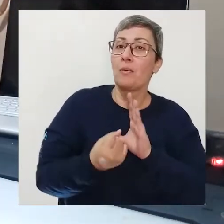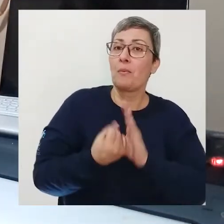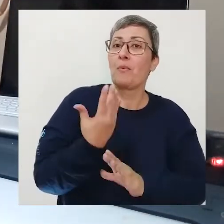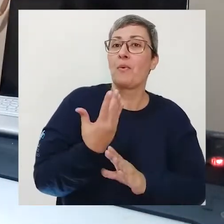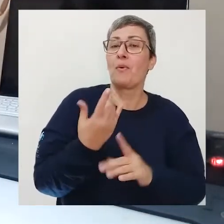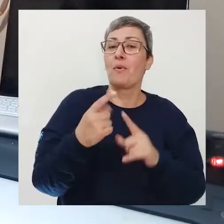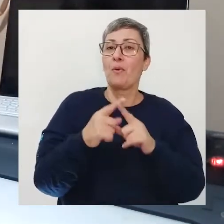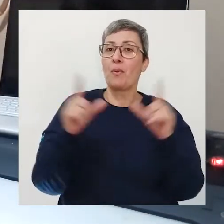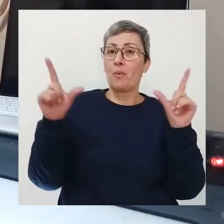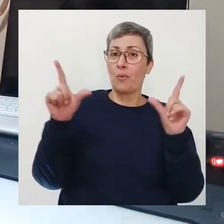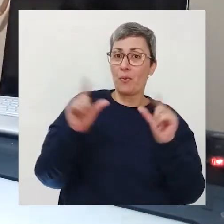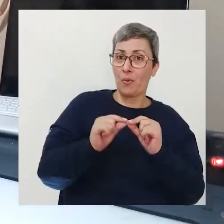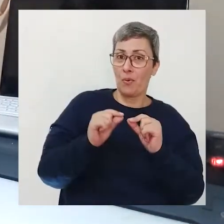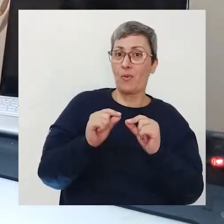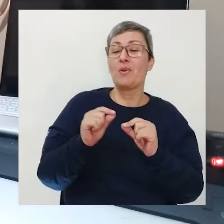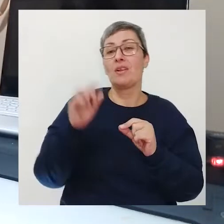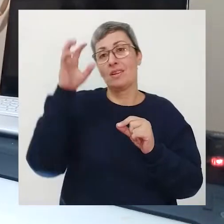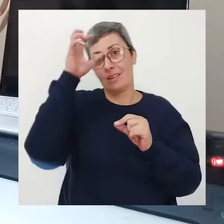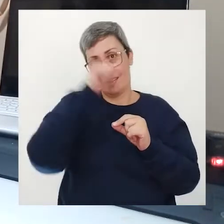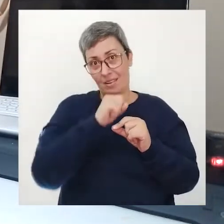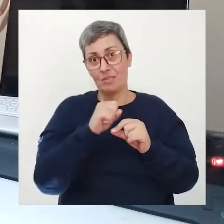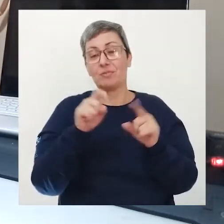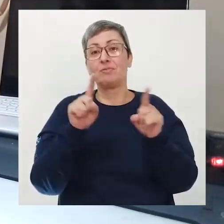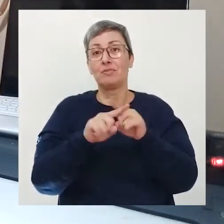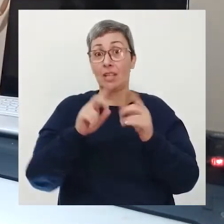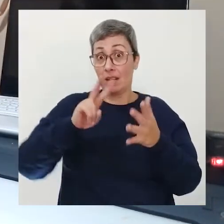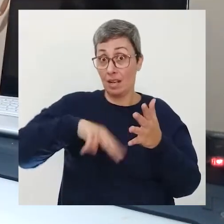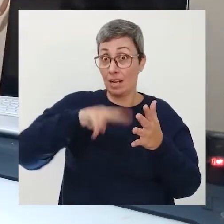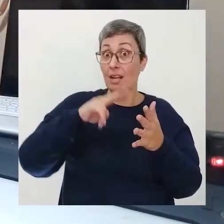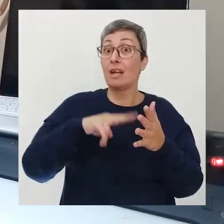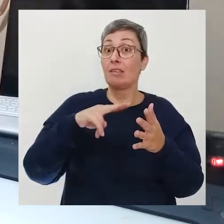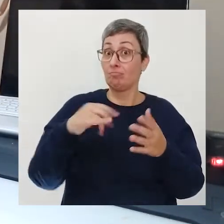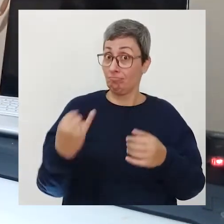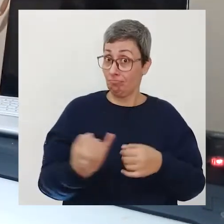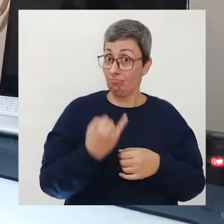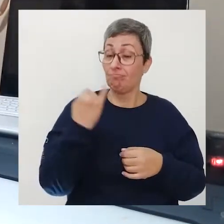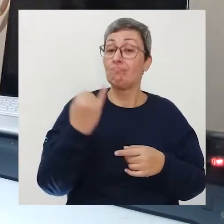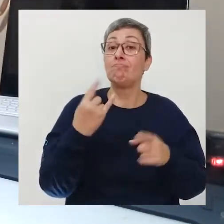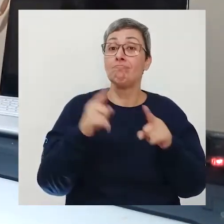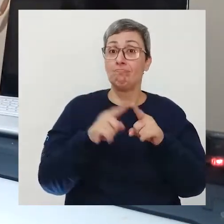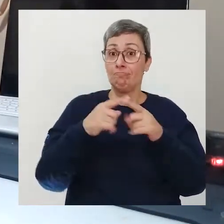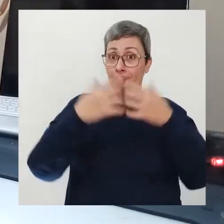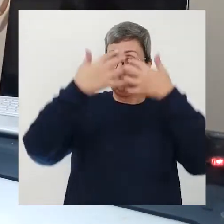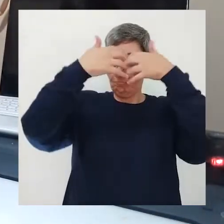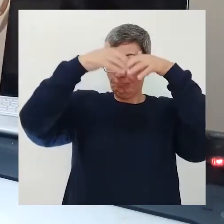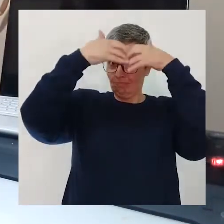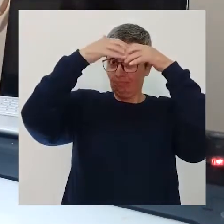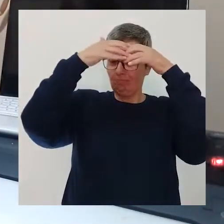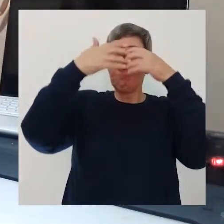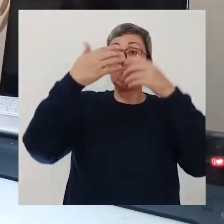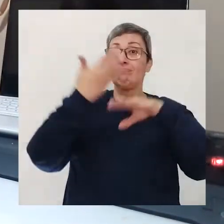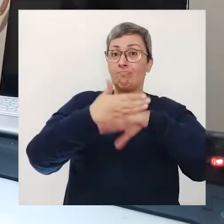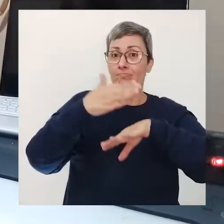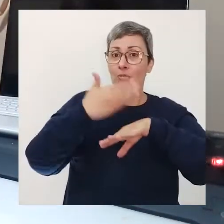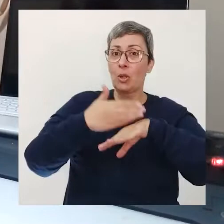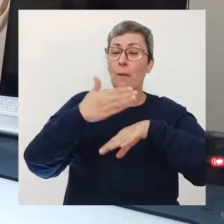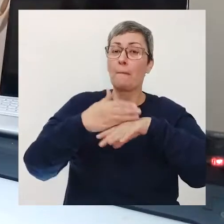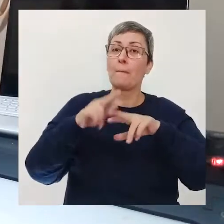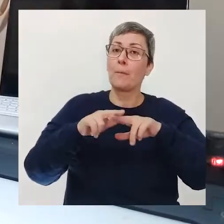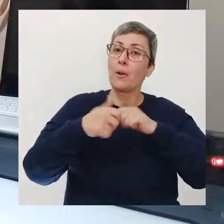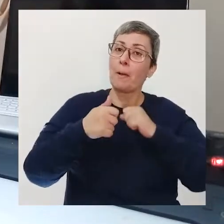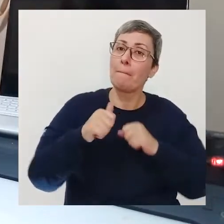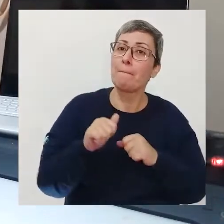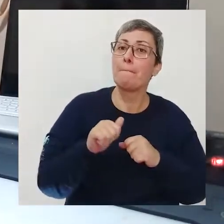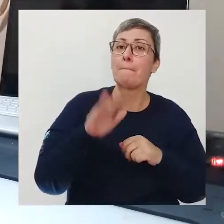necessário pensarmos como vivemos né e como cuidamos da nossa saúde